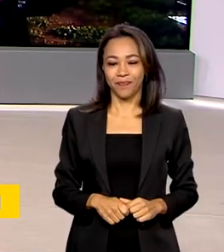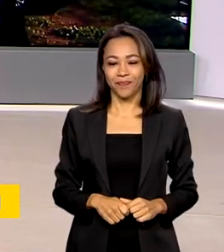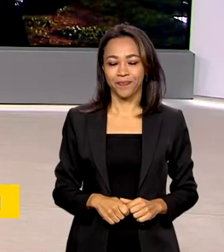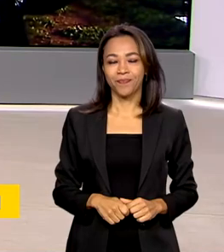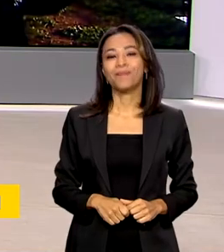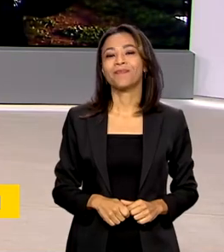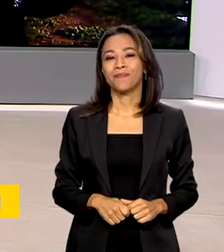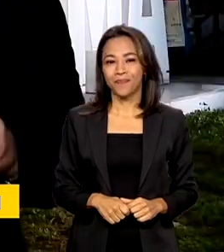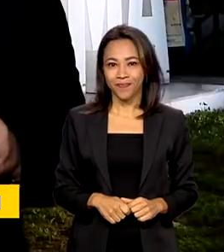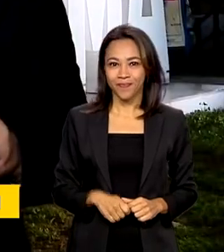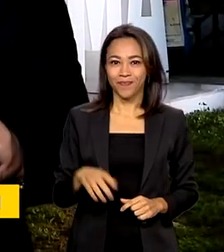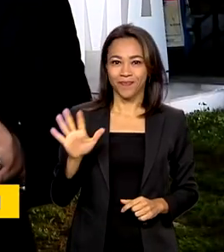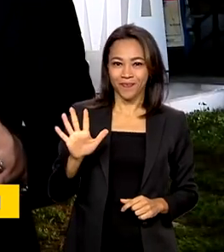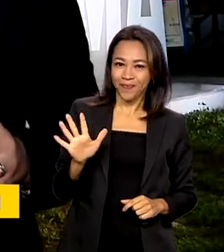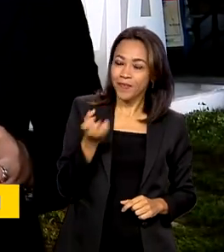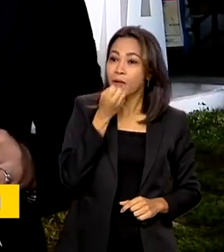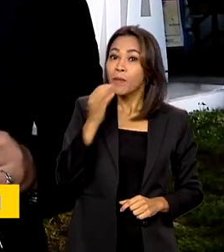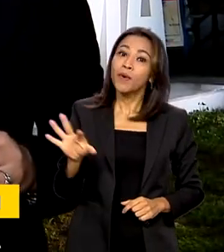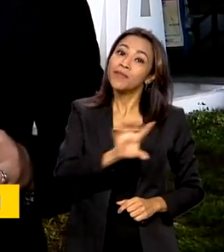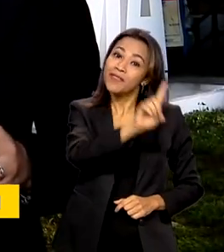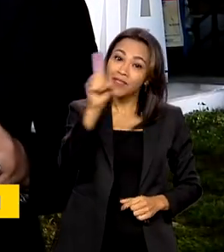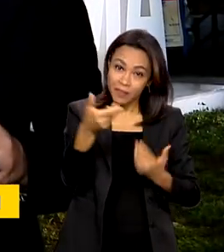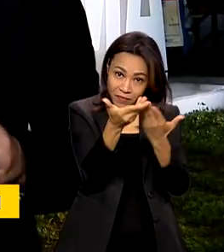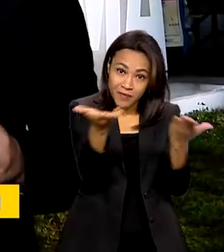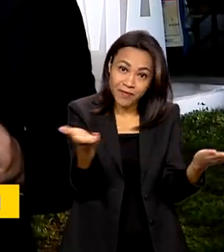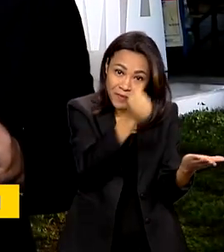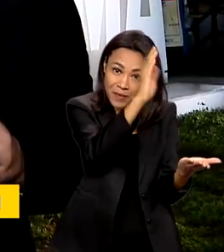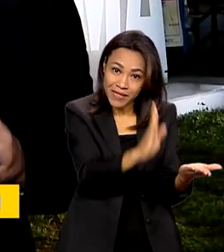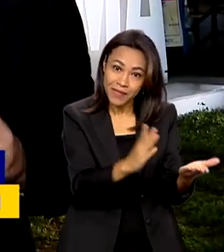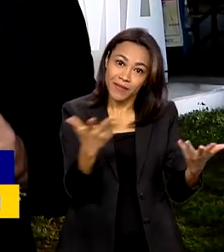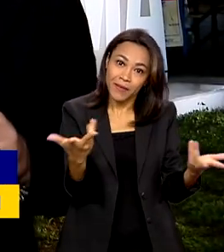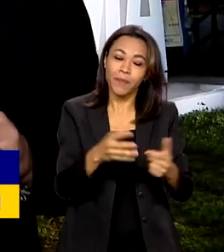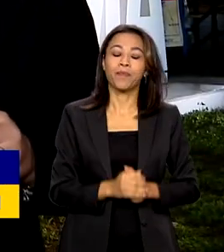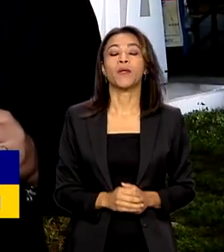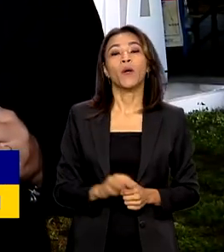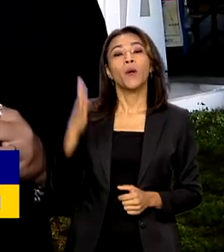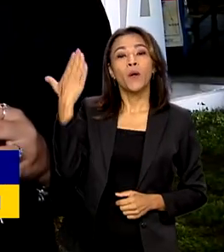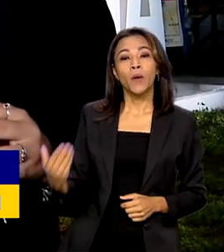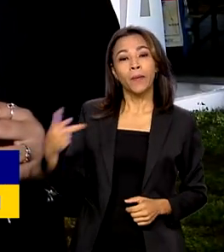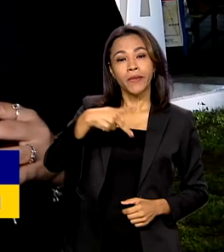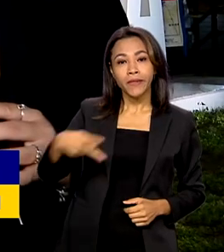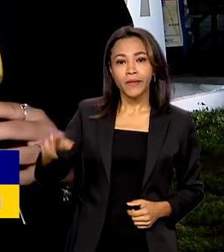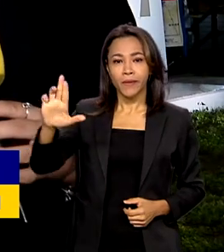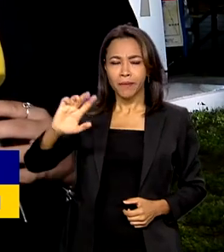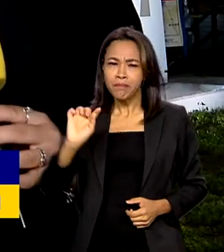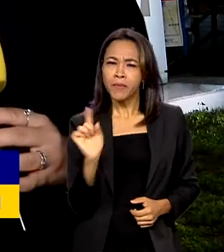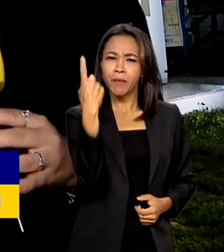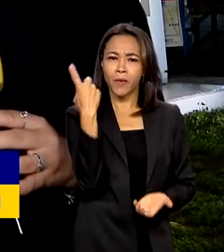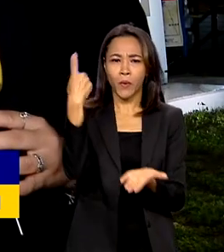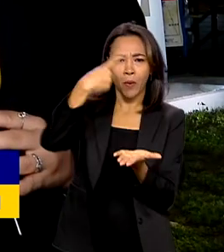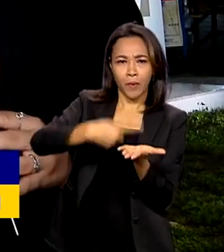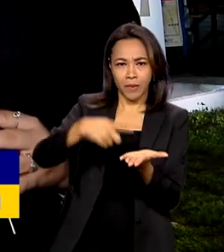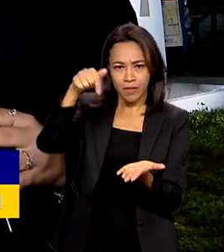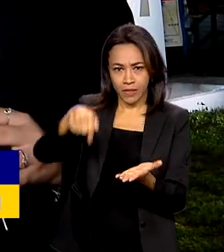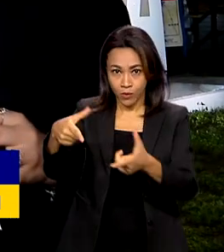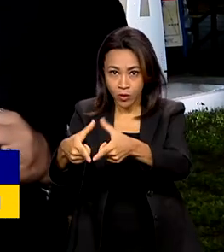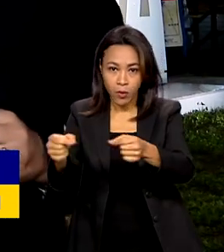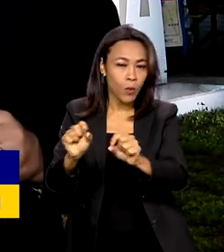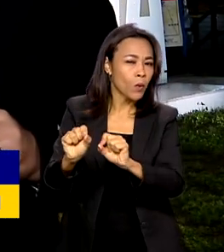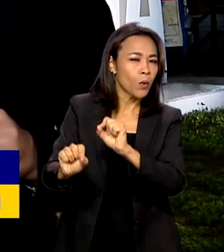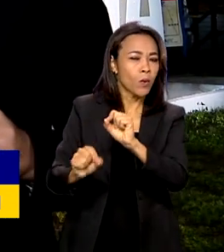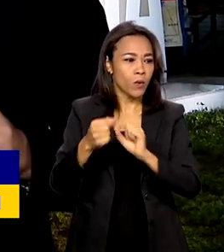Olá, Vanessa, bom dia para você, bom dia para todos aí no Brasil. Pois é, o presidente Lula teve hoje a sua primeira agenda aqui no Japão. Ele se